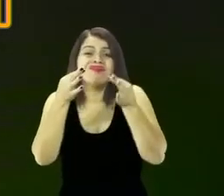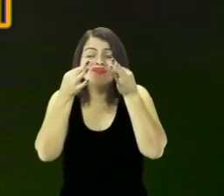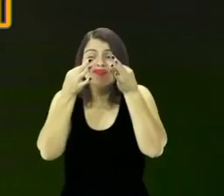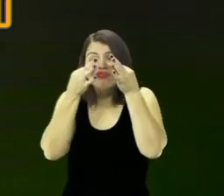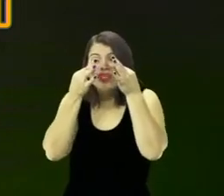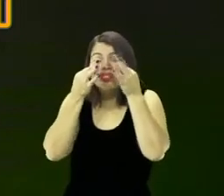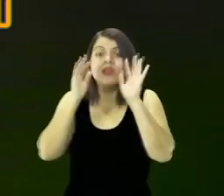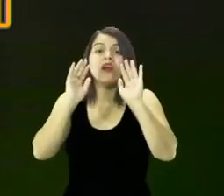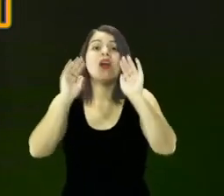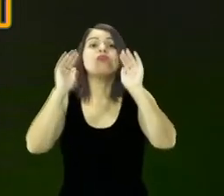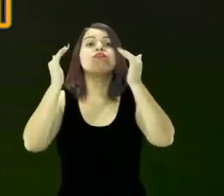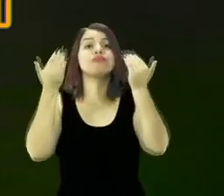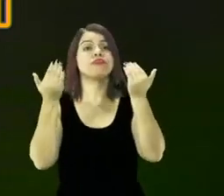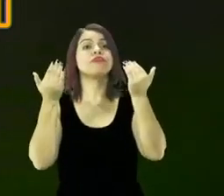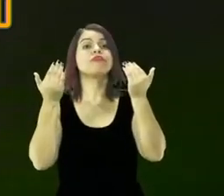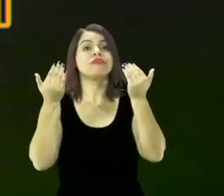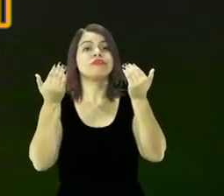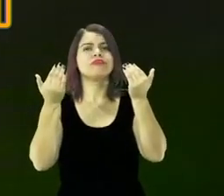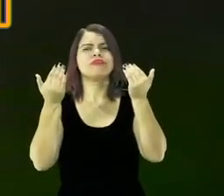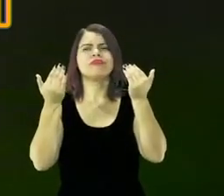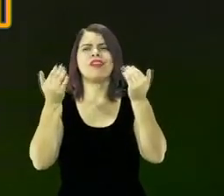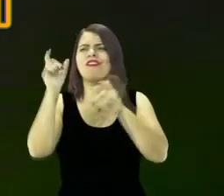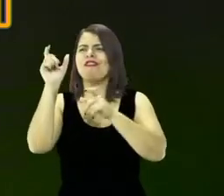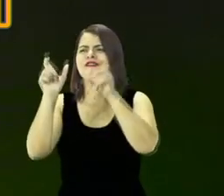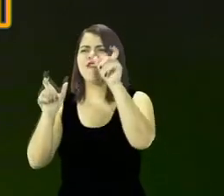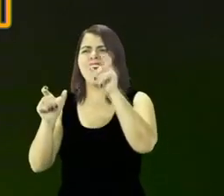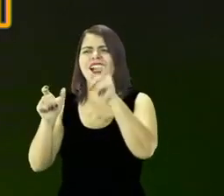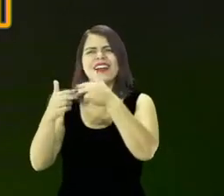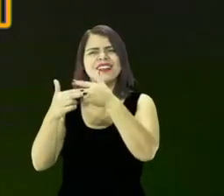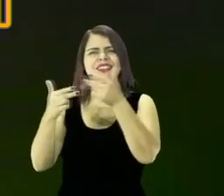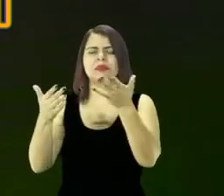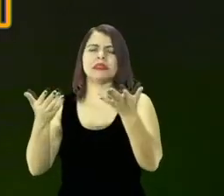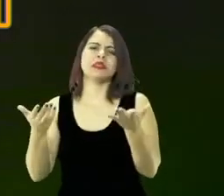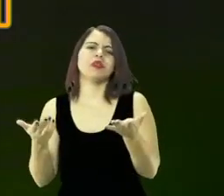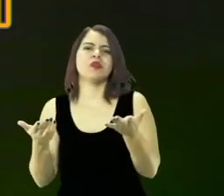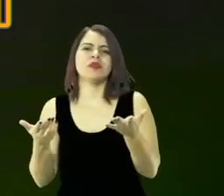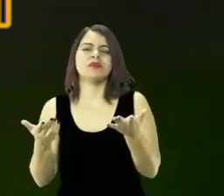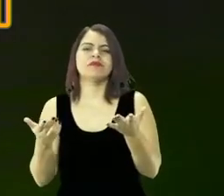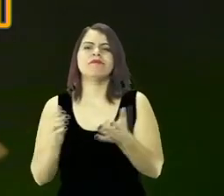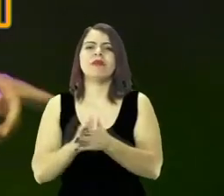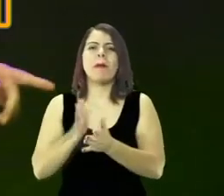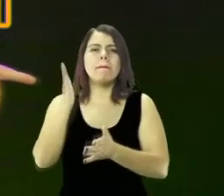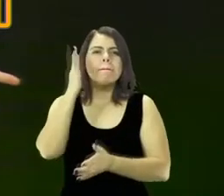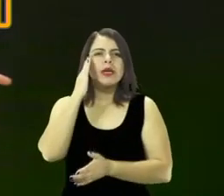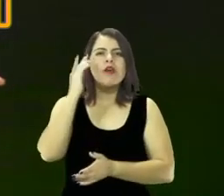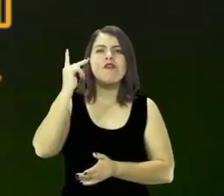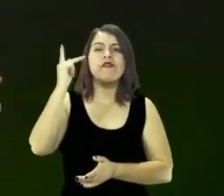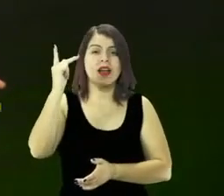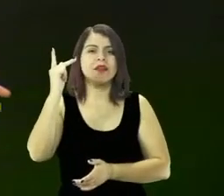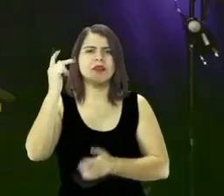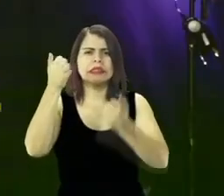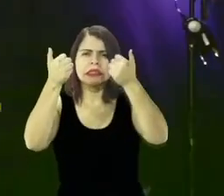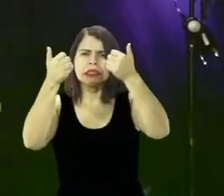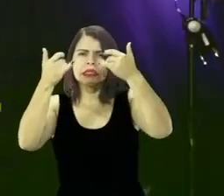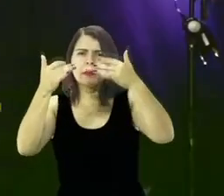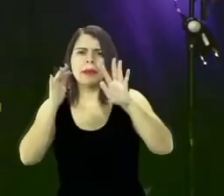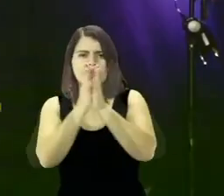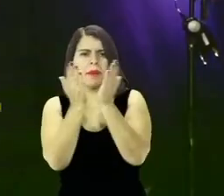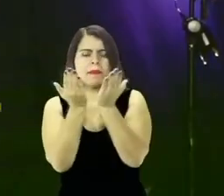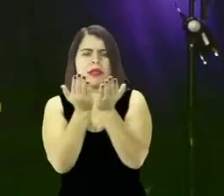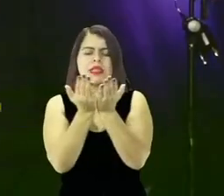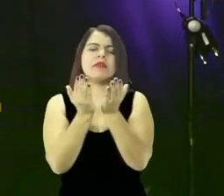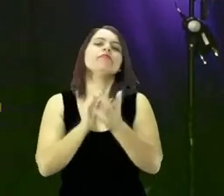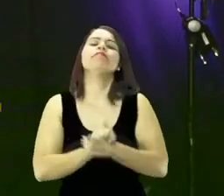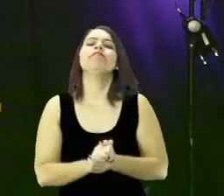acontece aquilo que acontece com muita gente provérbios capítulo 29 versículo 1 coloca para mim esse versículo por favor olha que versículo